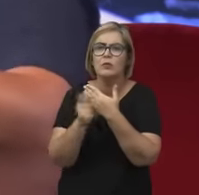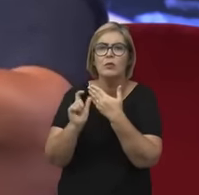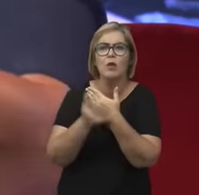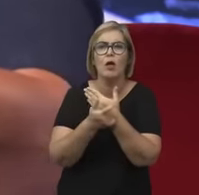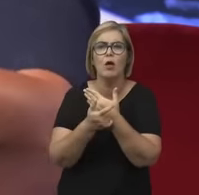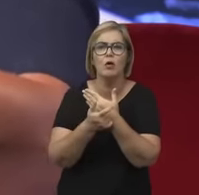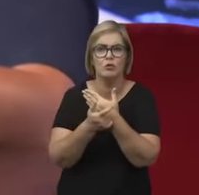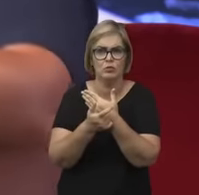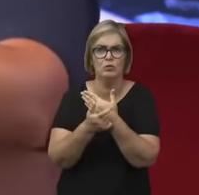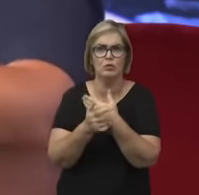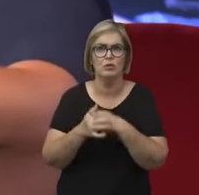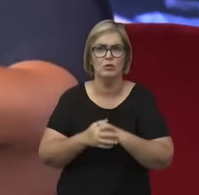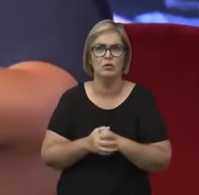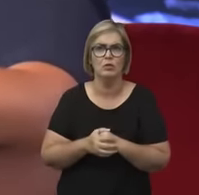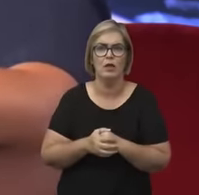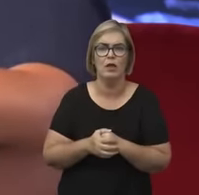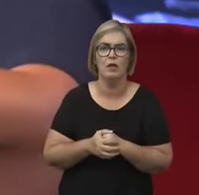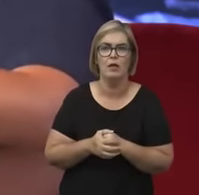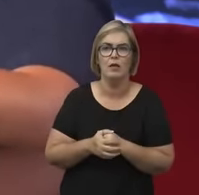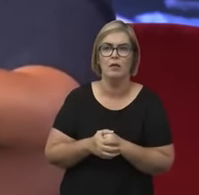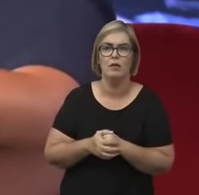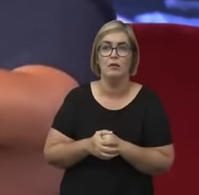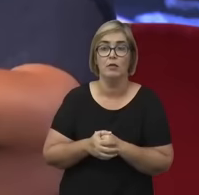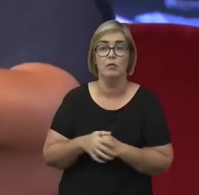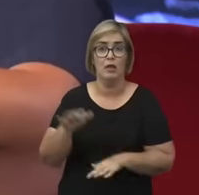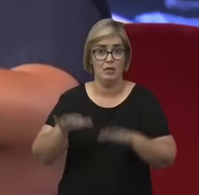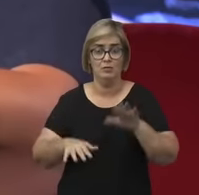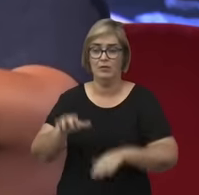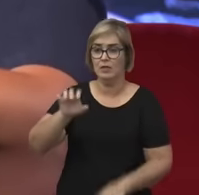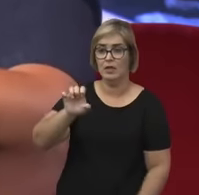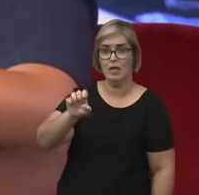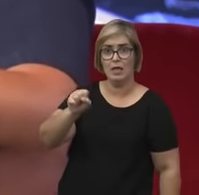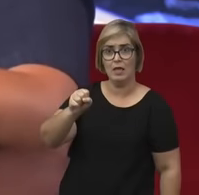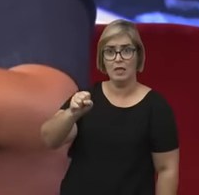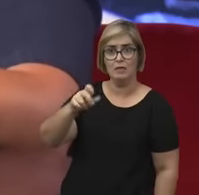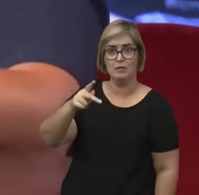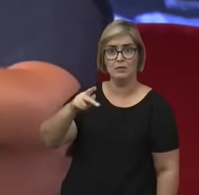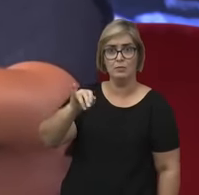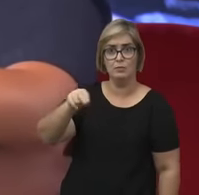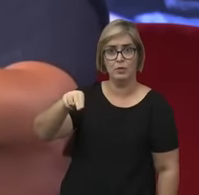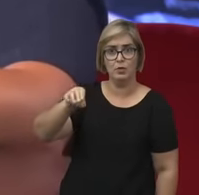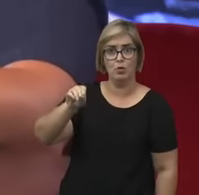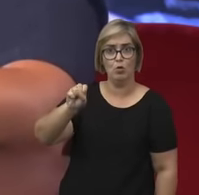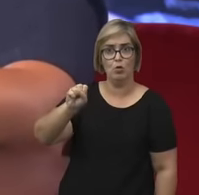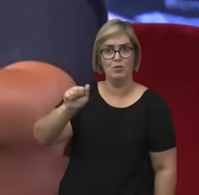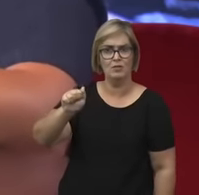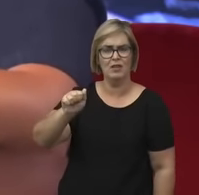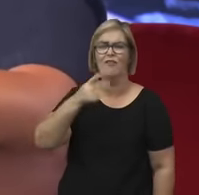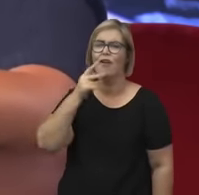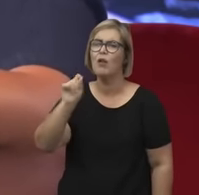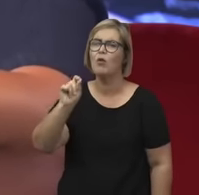questão colocada pelo Espinosa diversas vezes, o que um corpo feminino pode conhecer?